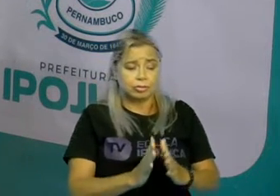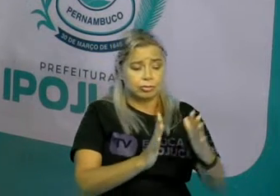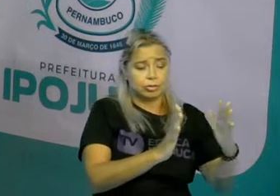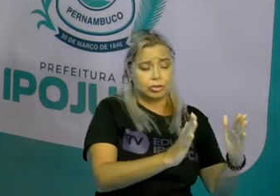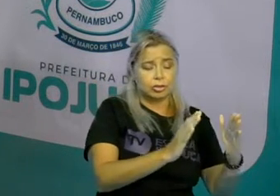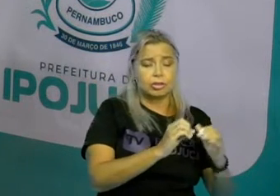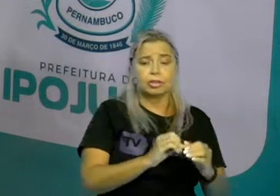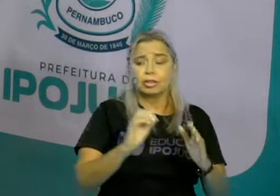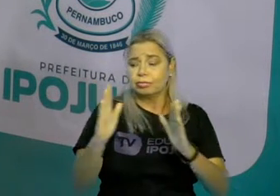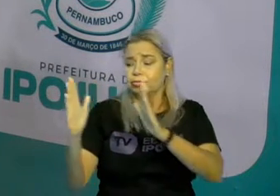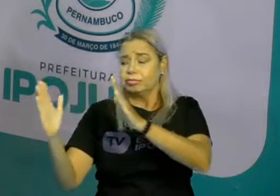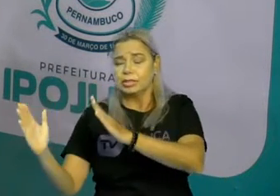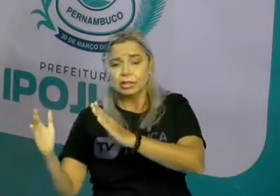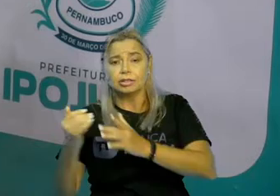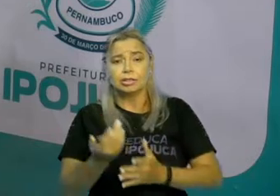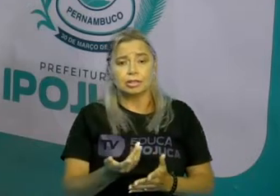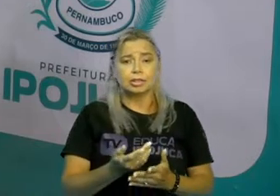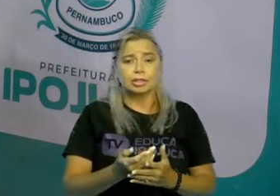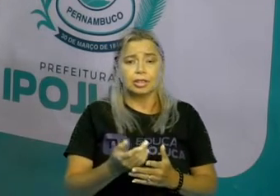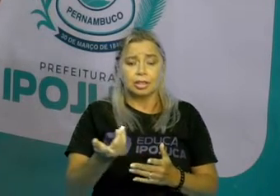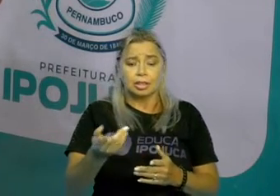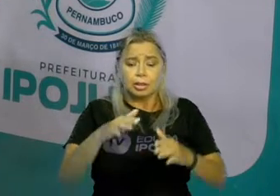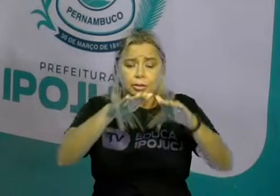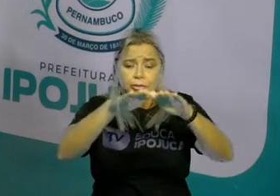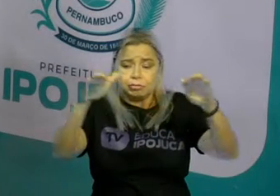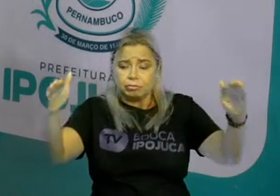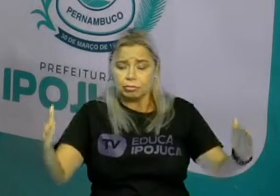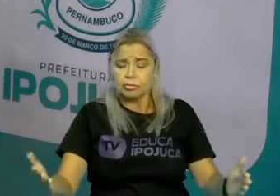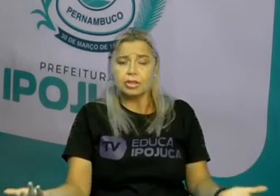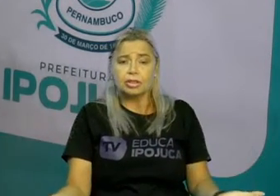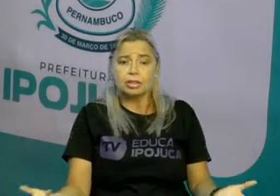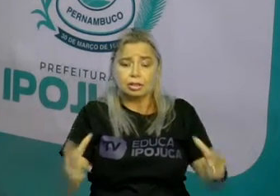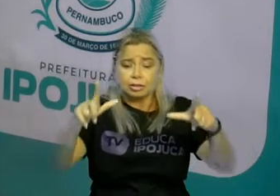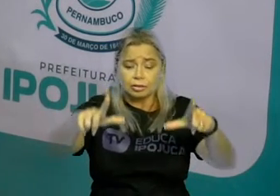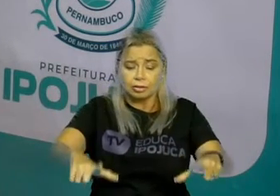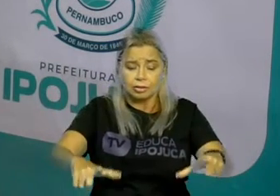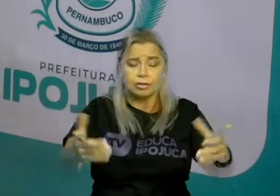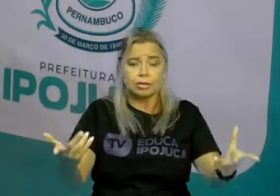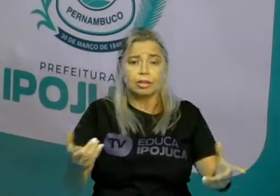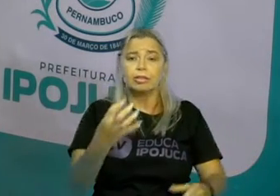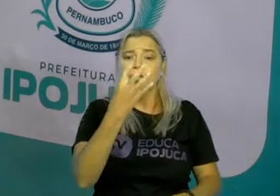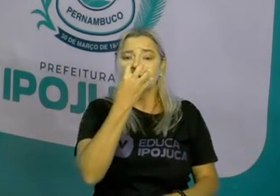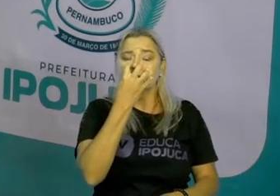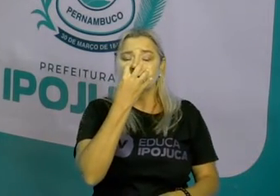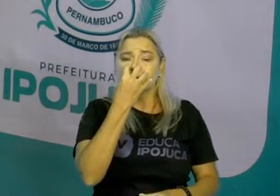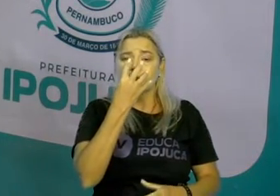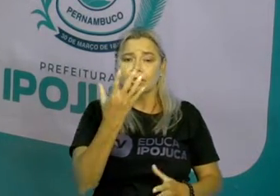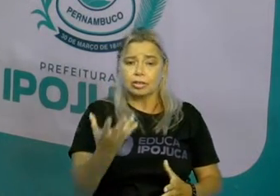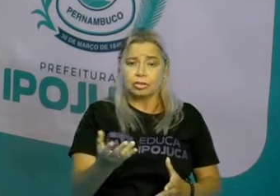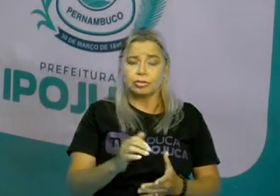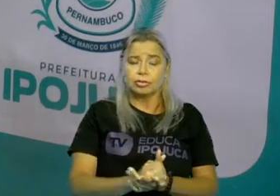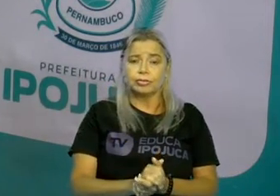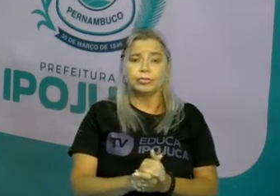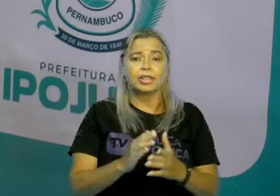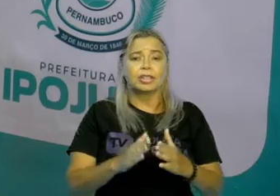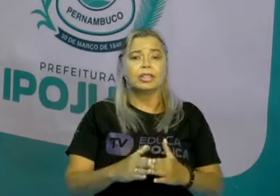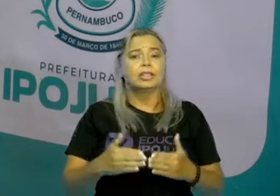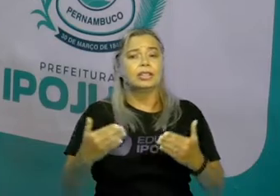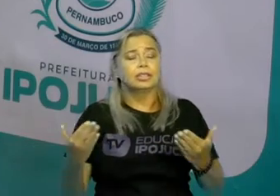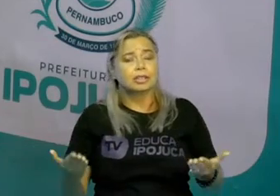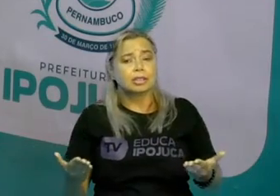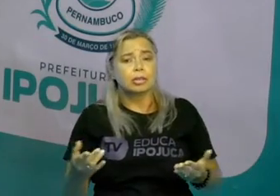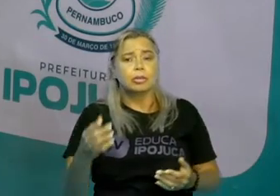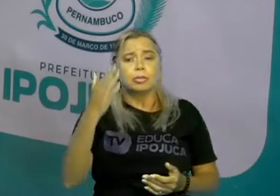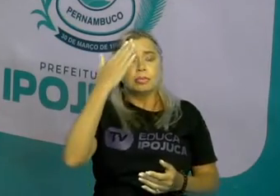Que é usada para se ter a posição de localização do cachorro. Portanto, para se entender a localização, a gente tem que